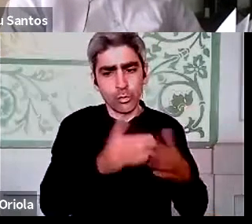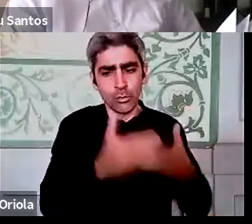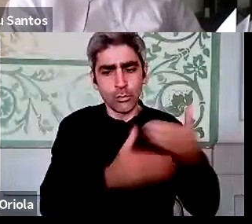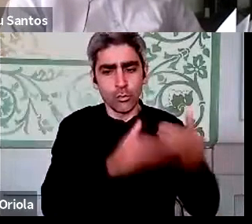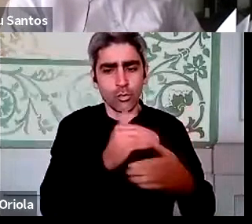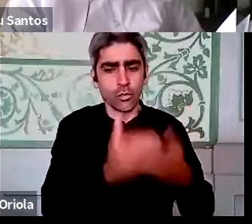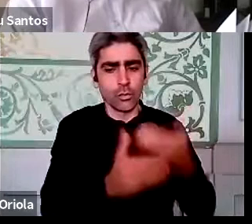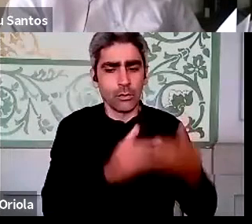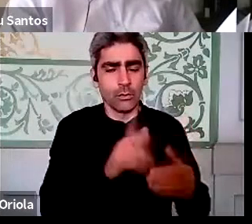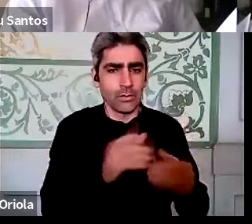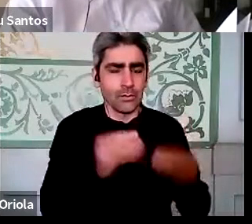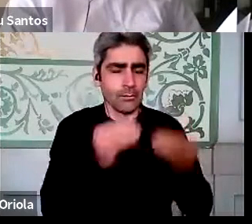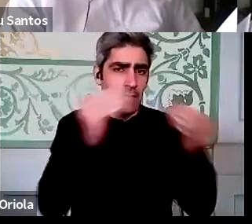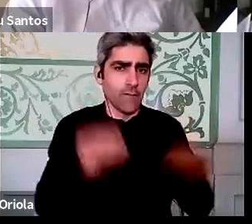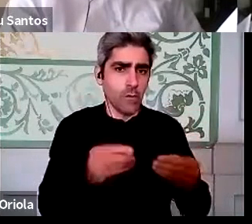em plataformas